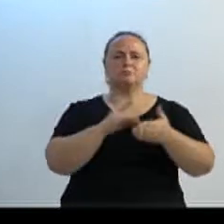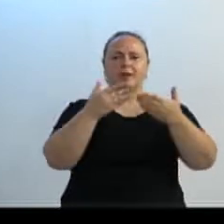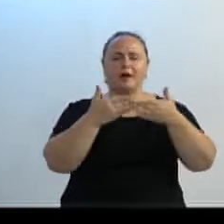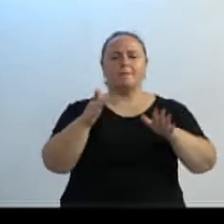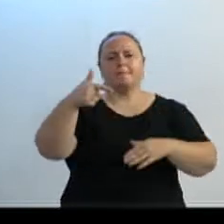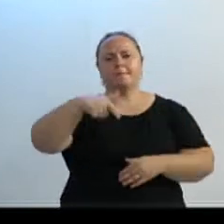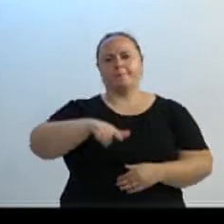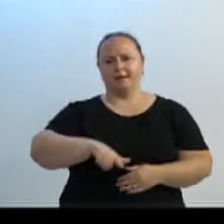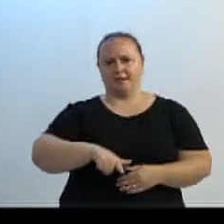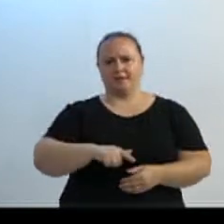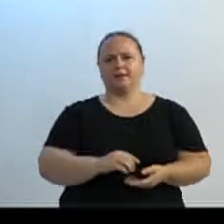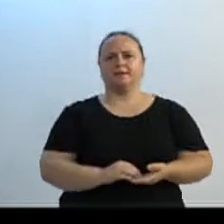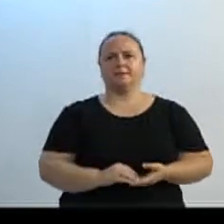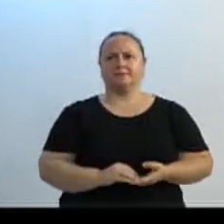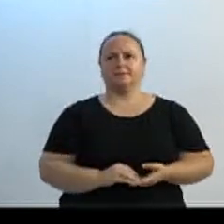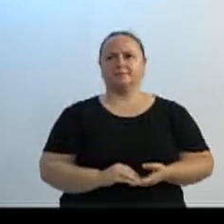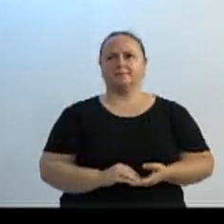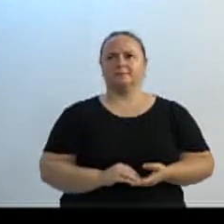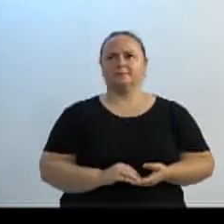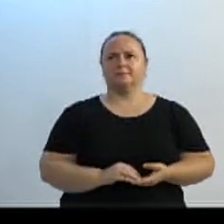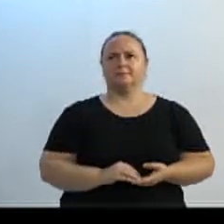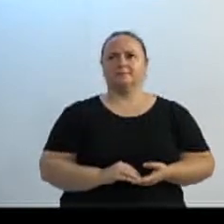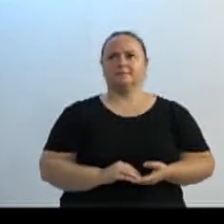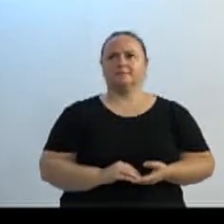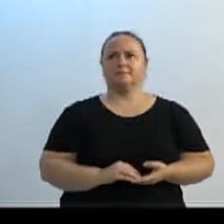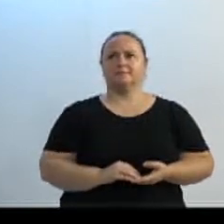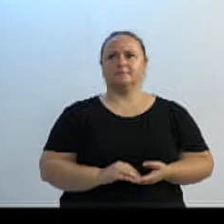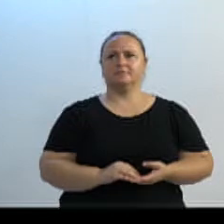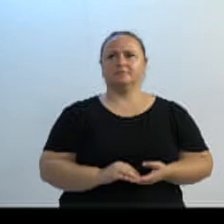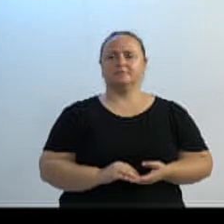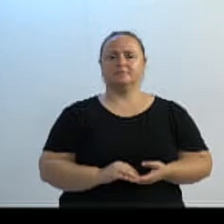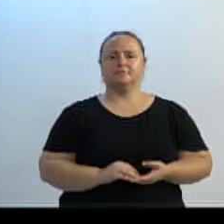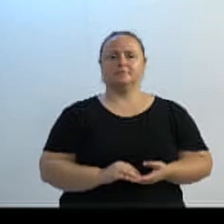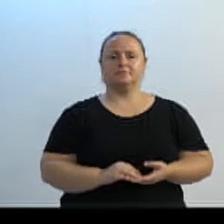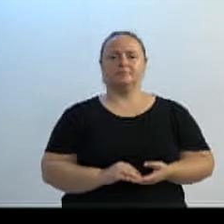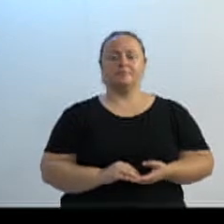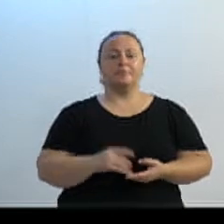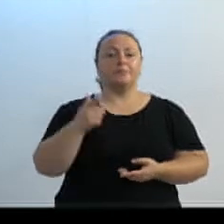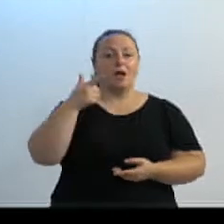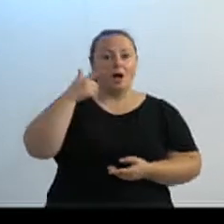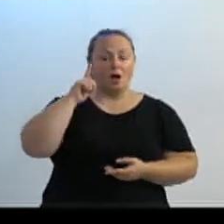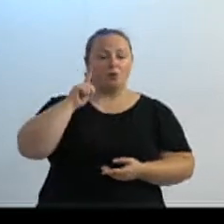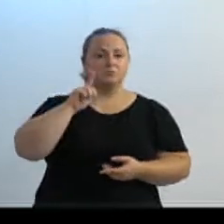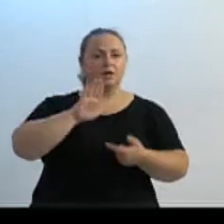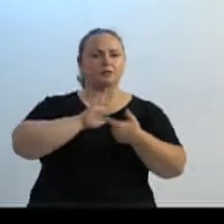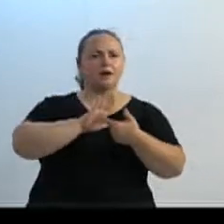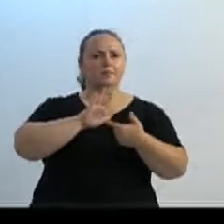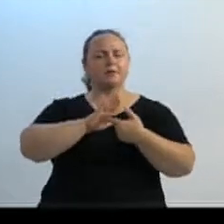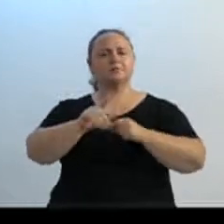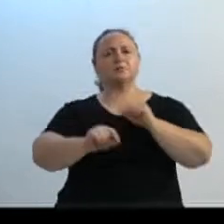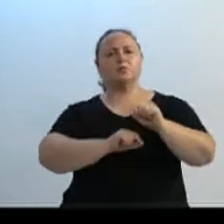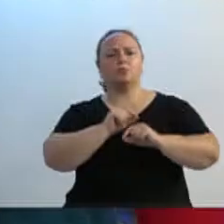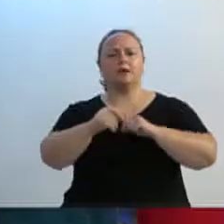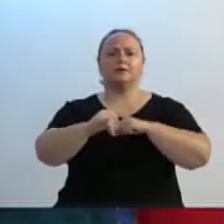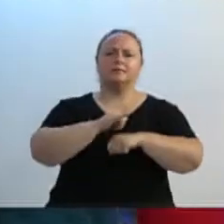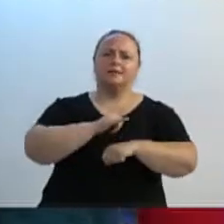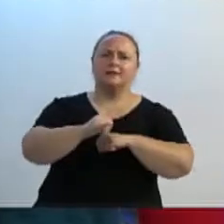Ontem foi apresentado diversas possibilidades, questionamentos de algumas